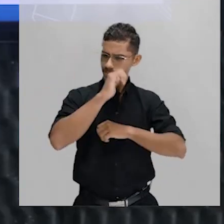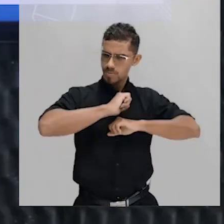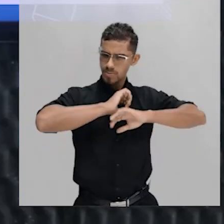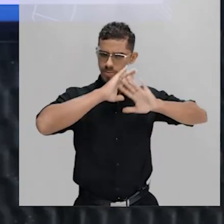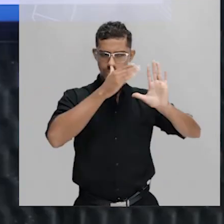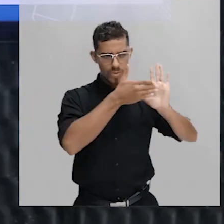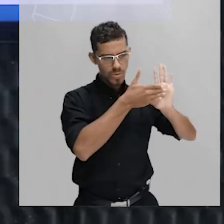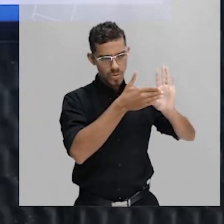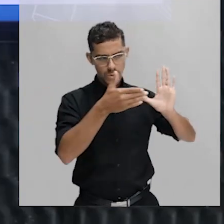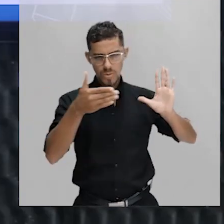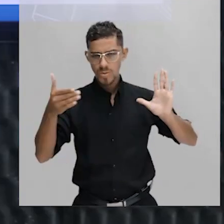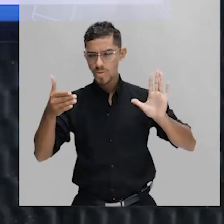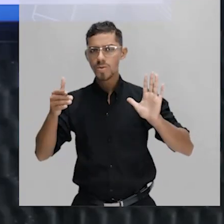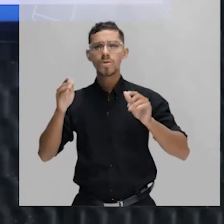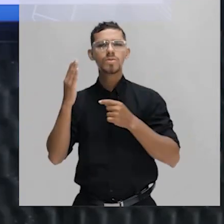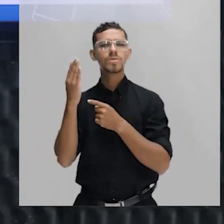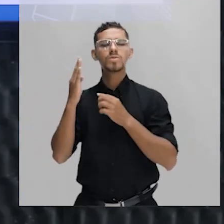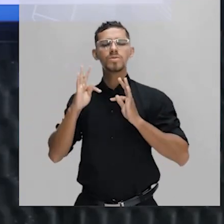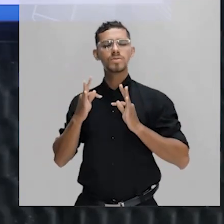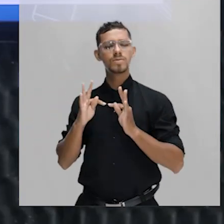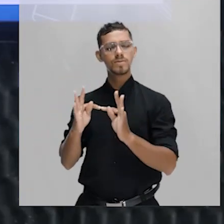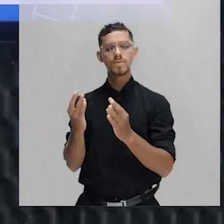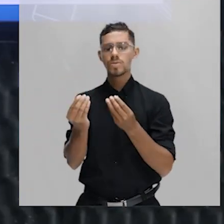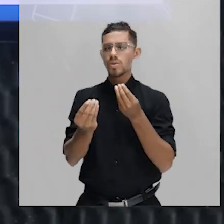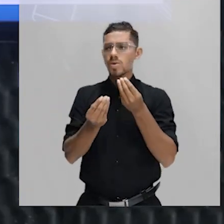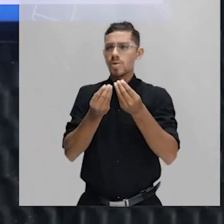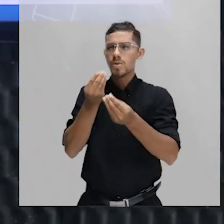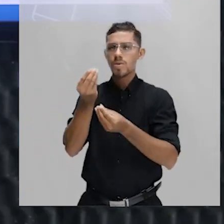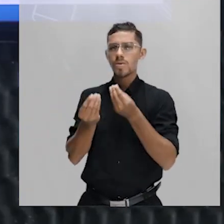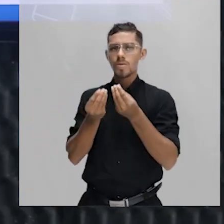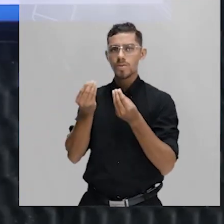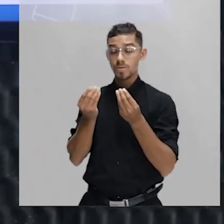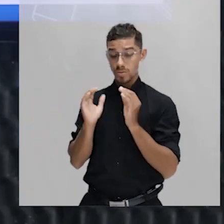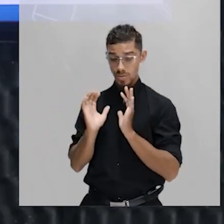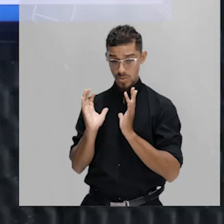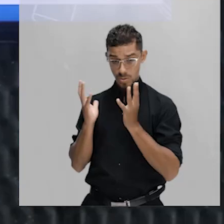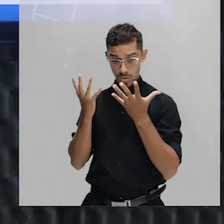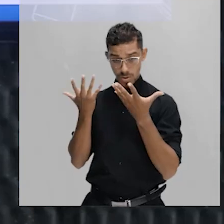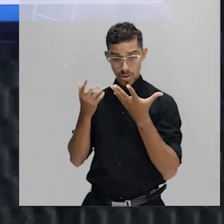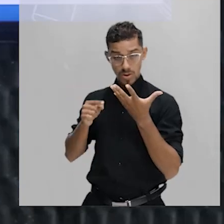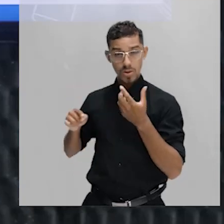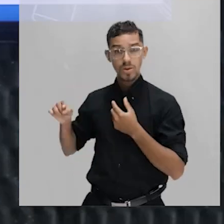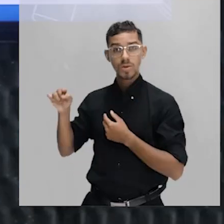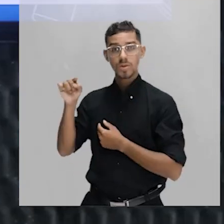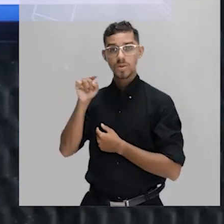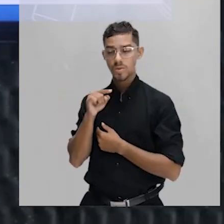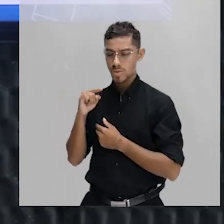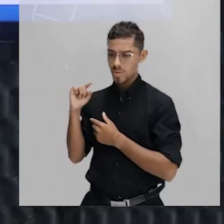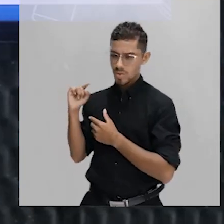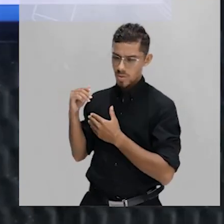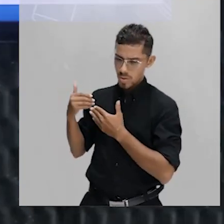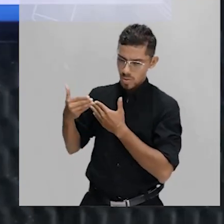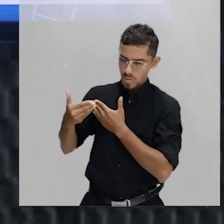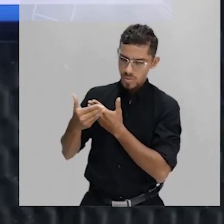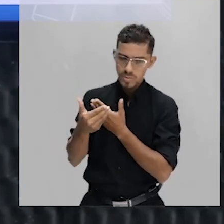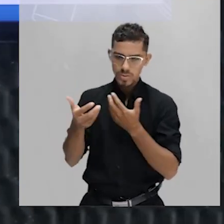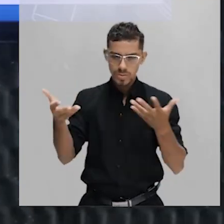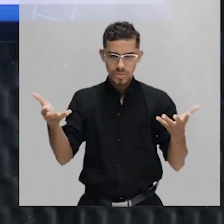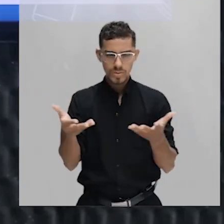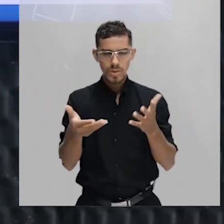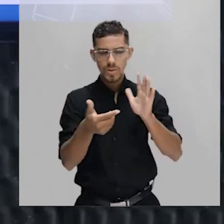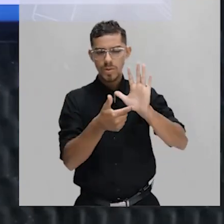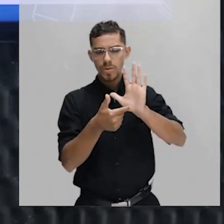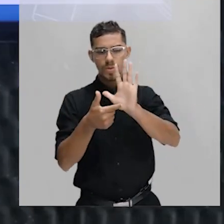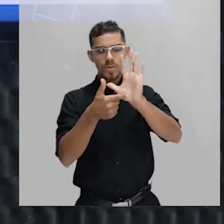biotecnológicos são, como é que eles são realizados. Então a gente vai mostrar para vocês aqui o